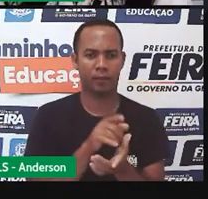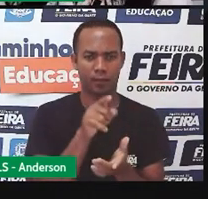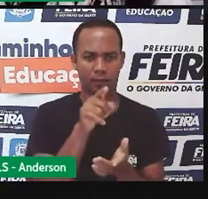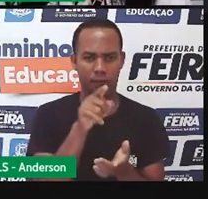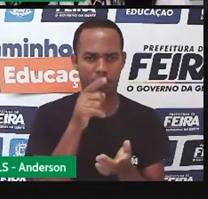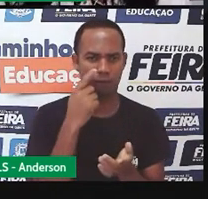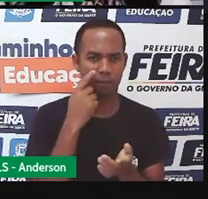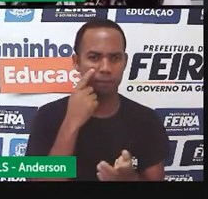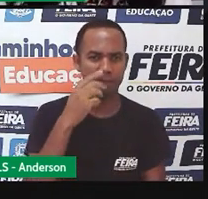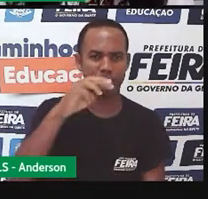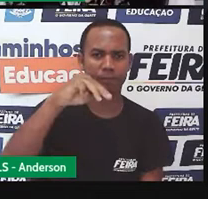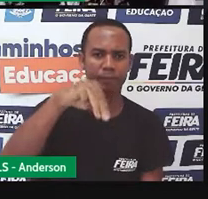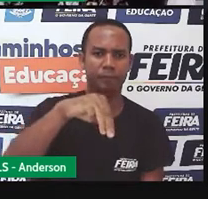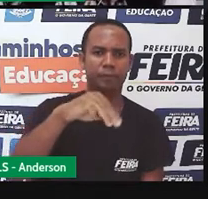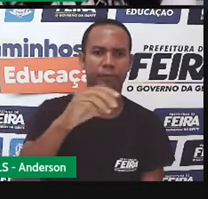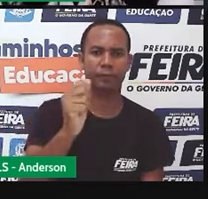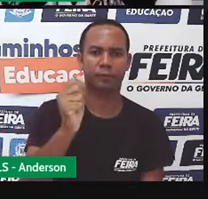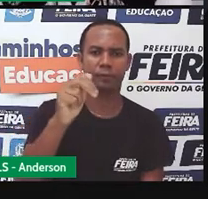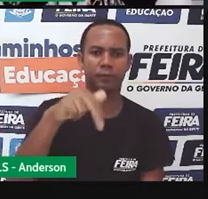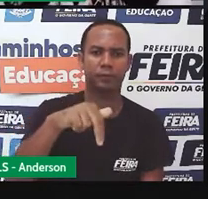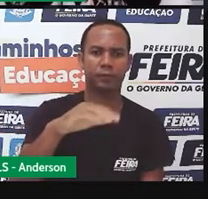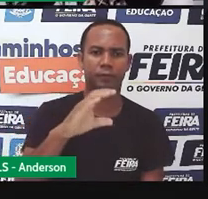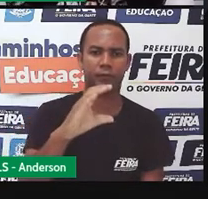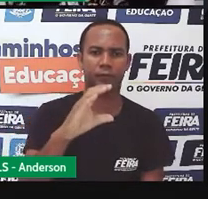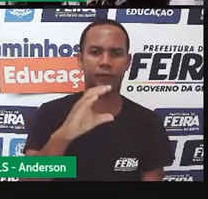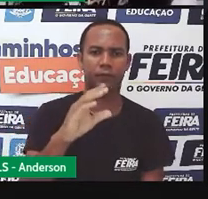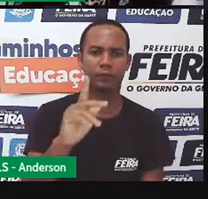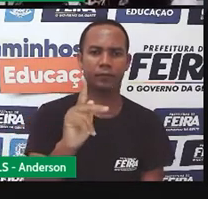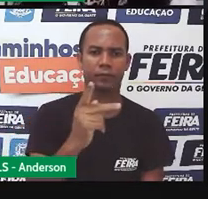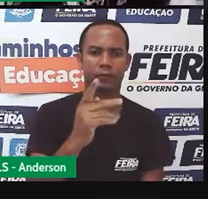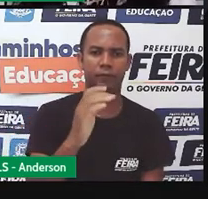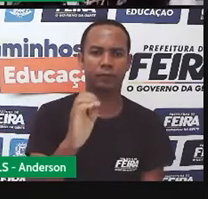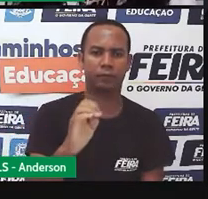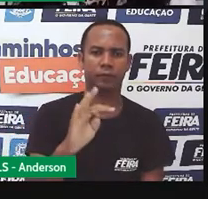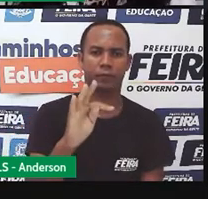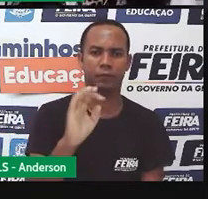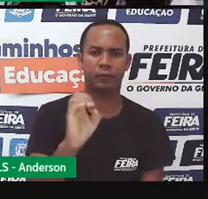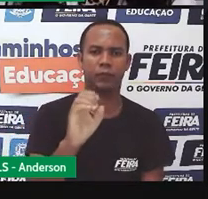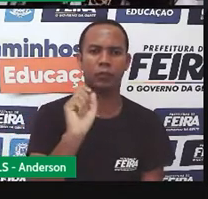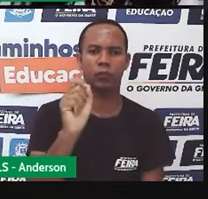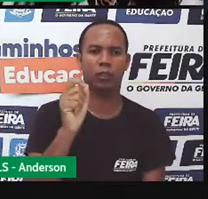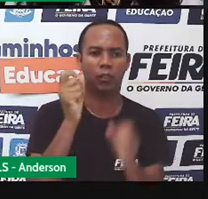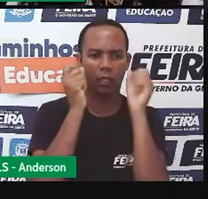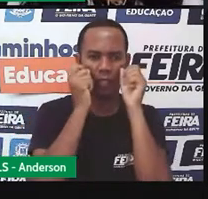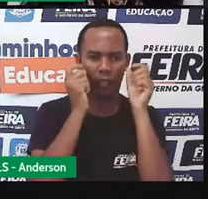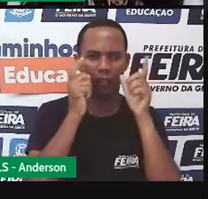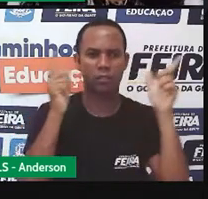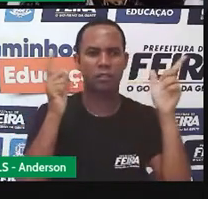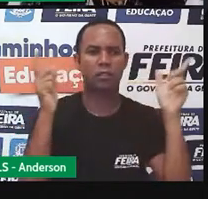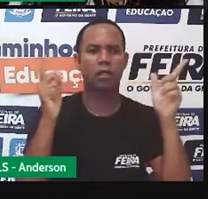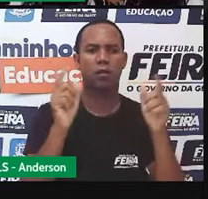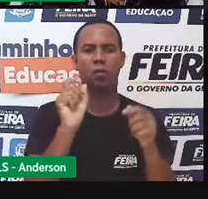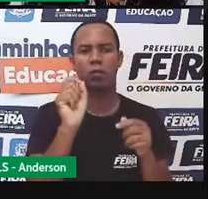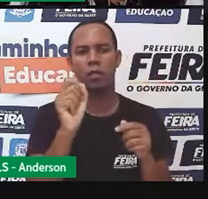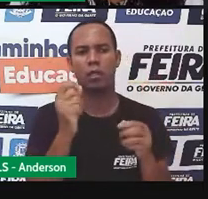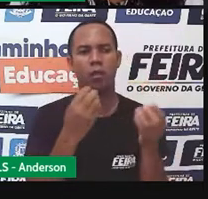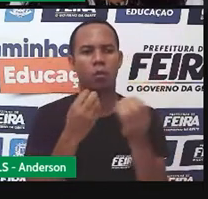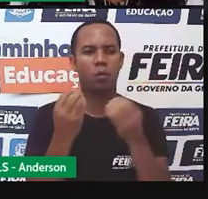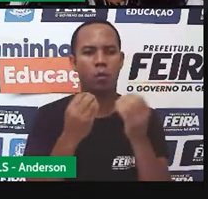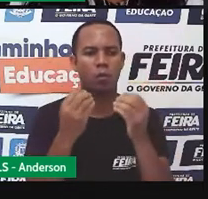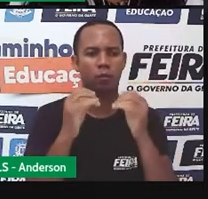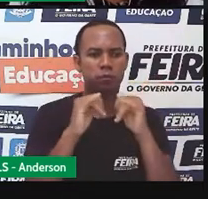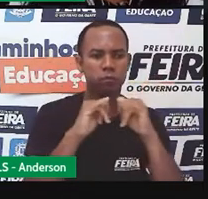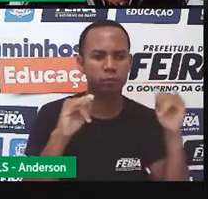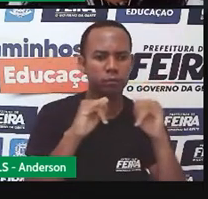a manchete. Ela chama a atenção do leitor. Não é somente na notícia